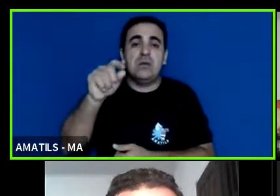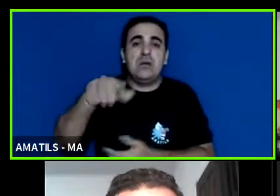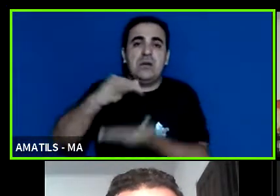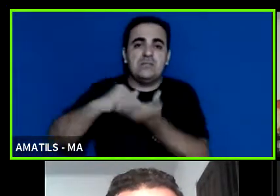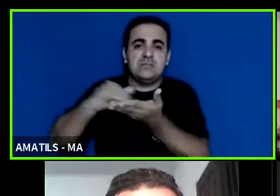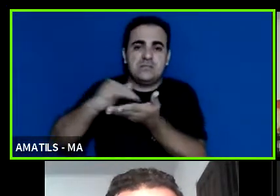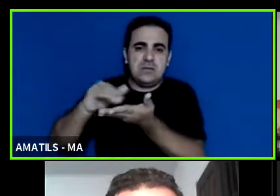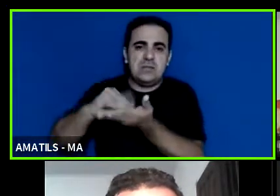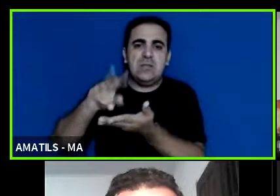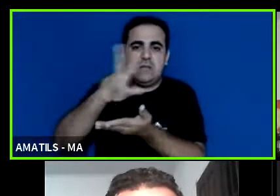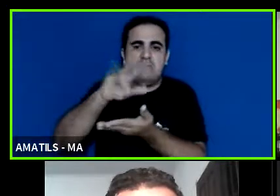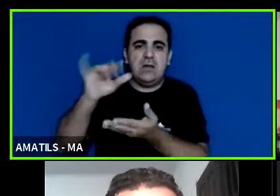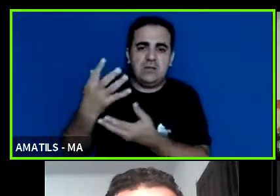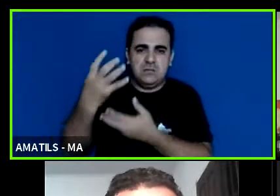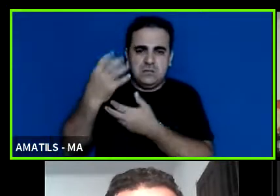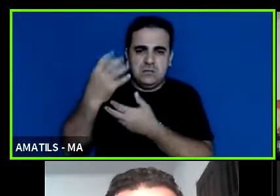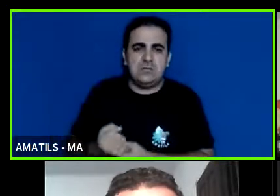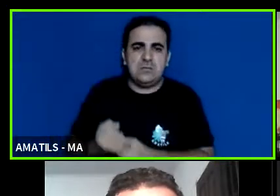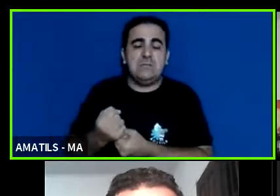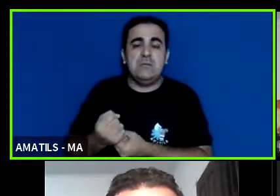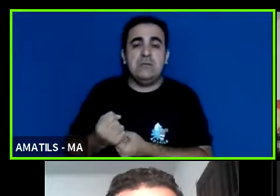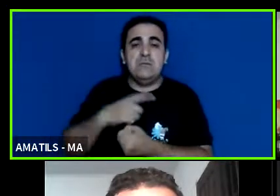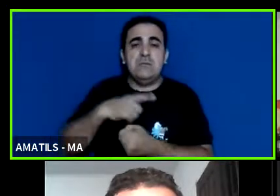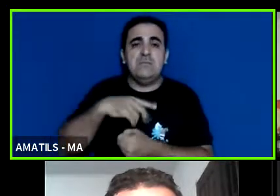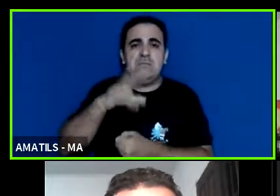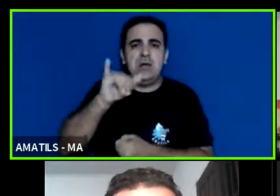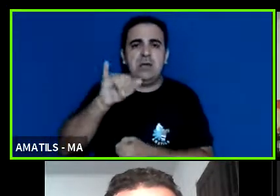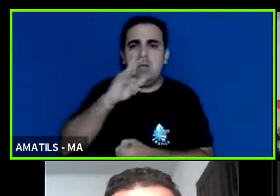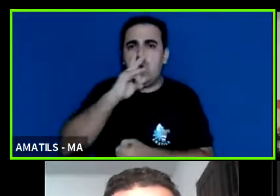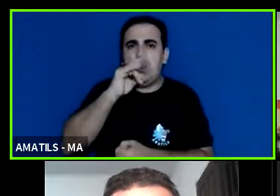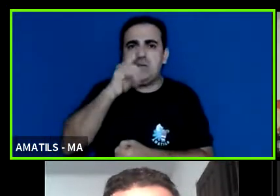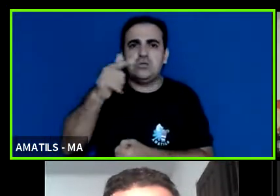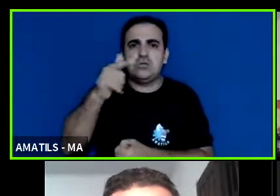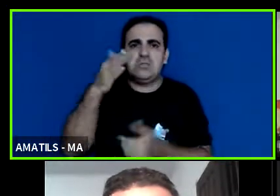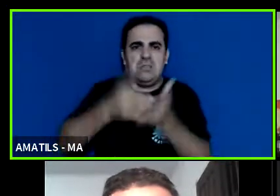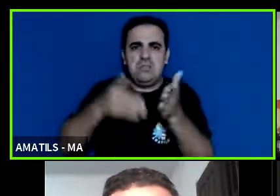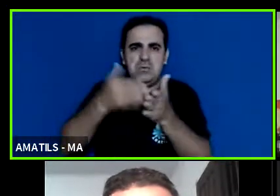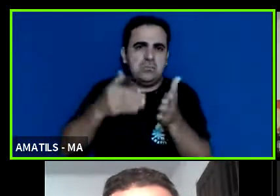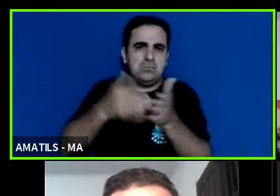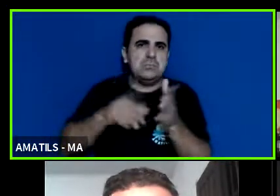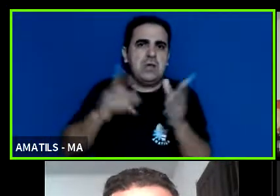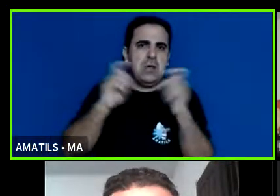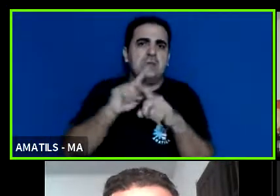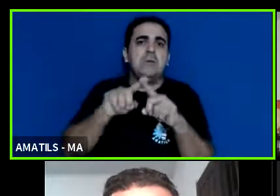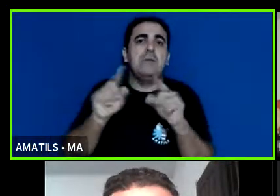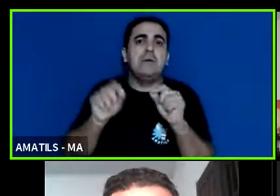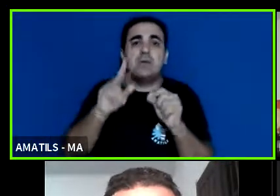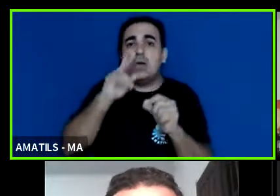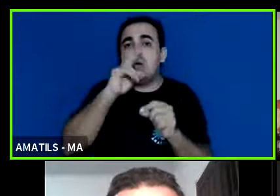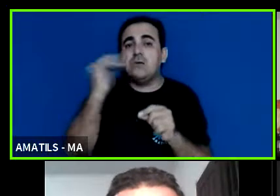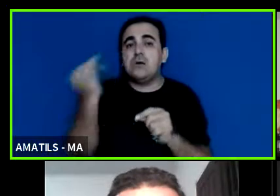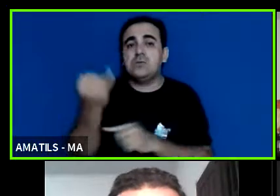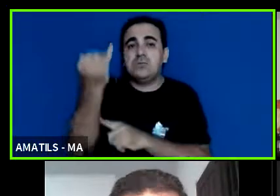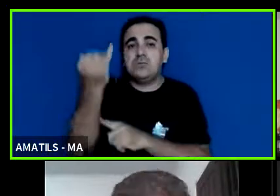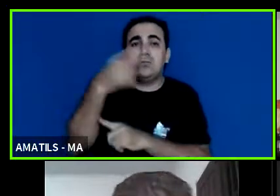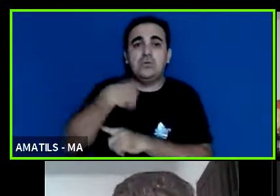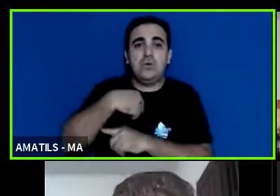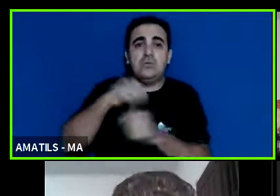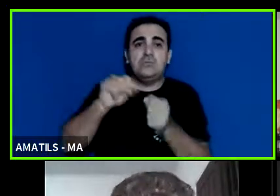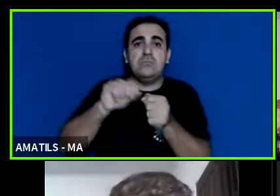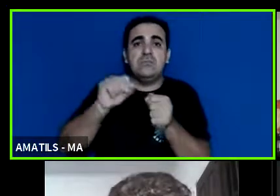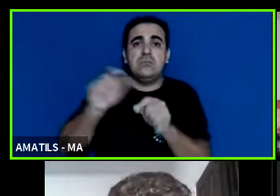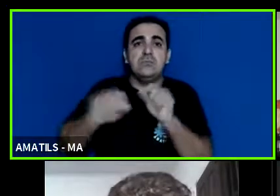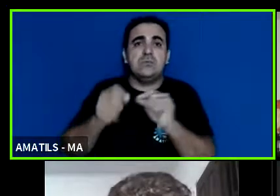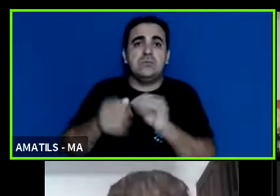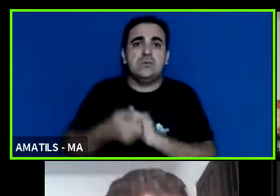vai receber com agrado não acho que vai ter uma dificuldade mas acho que seria interessante que se a gente pudesse estabelecer também Marcelo